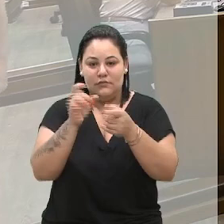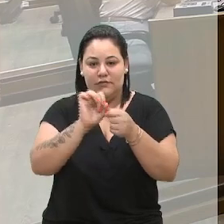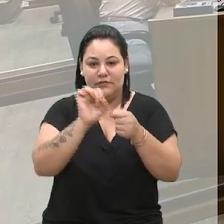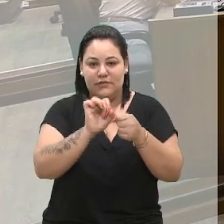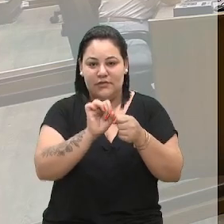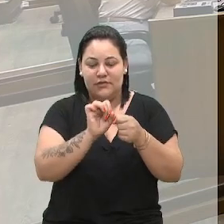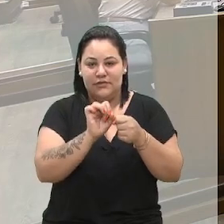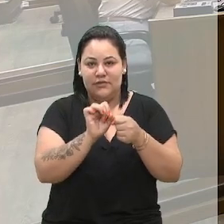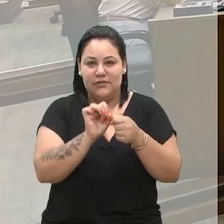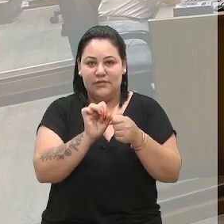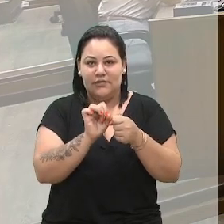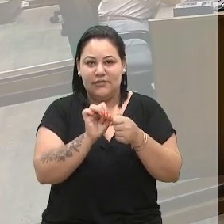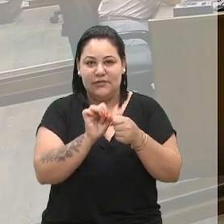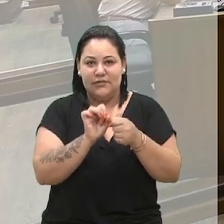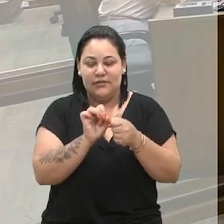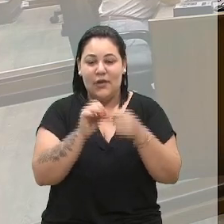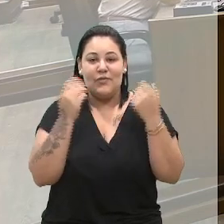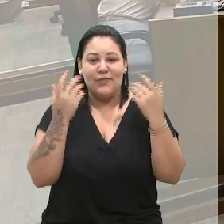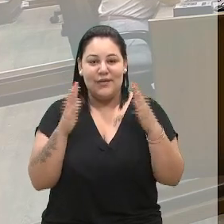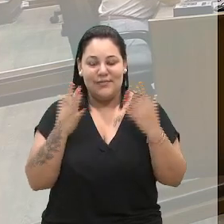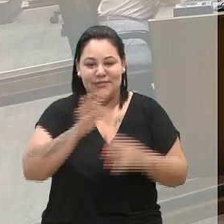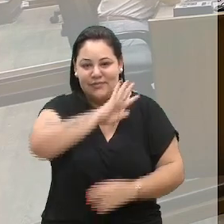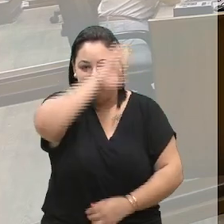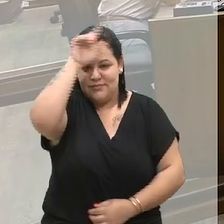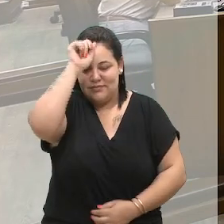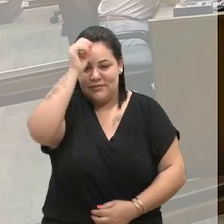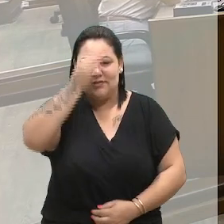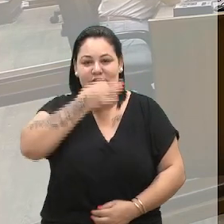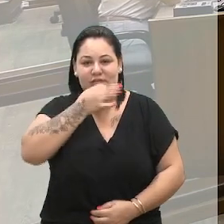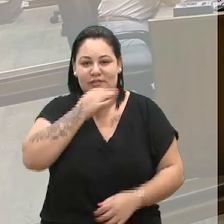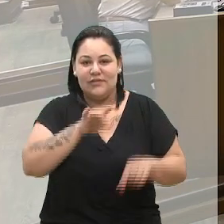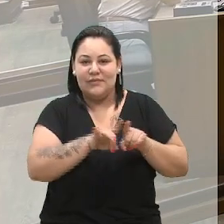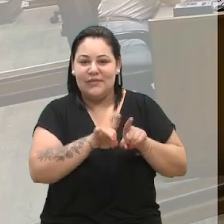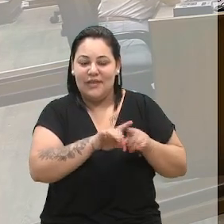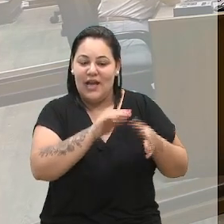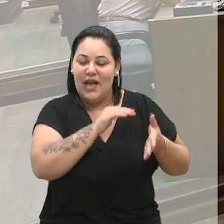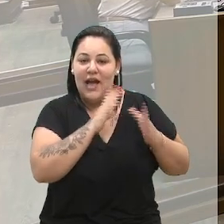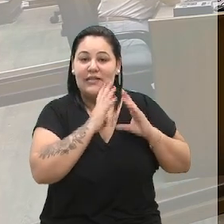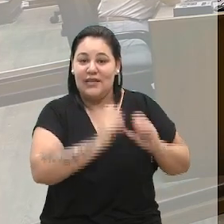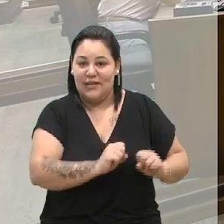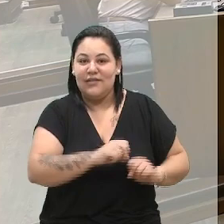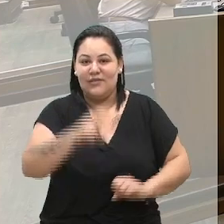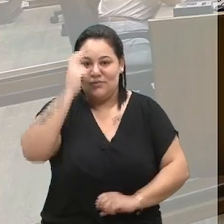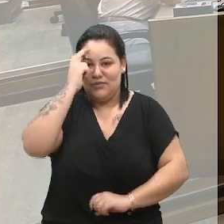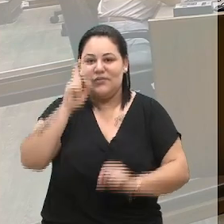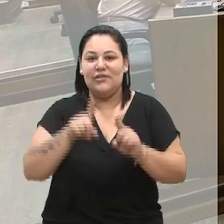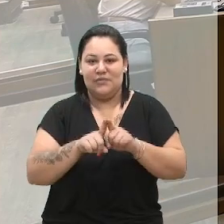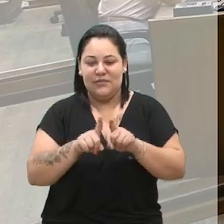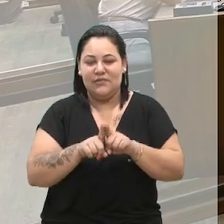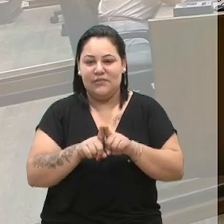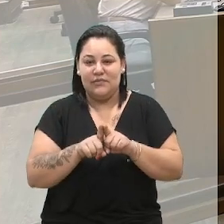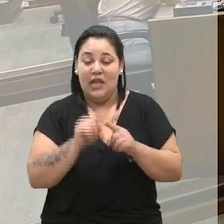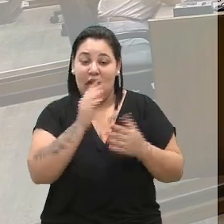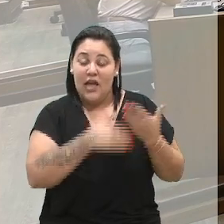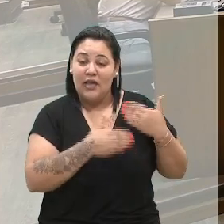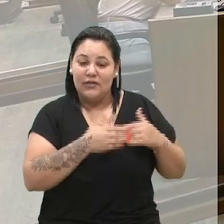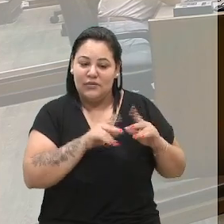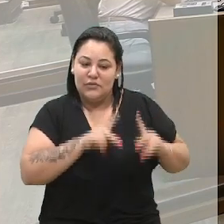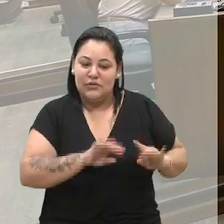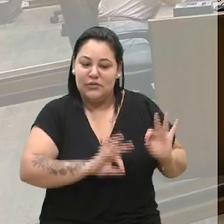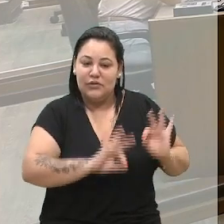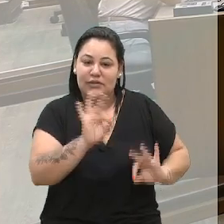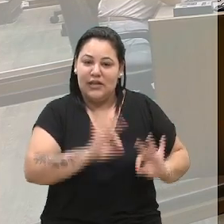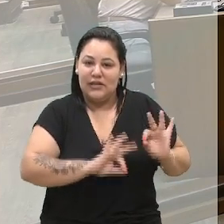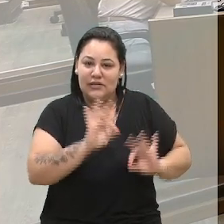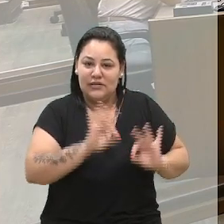congratulações à Prefeitura de Caxias do Sul, à Secretaria da Cultura também e a todos os organizadores